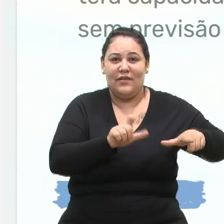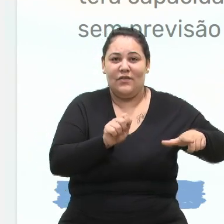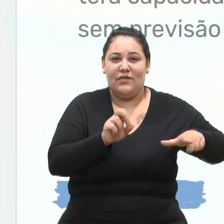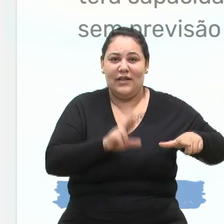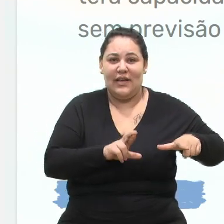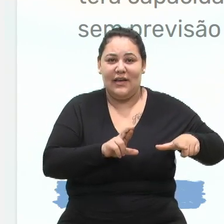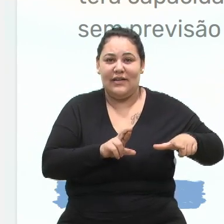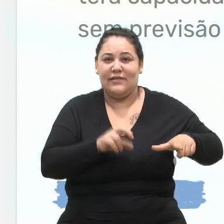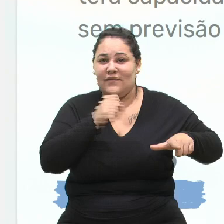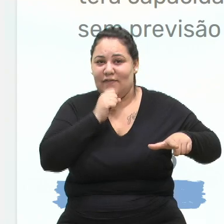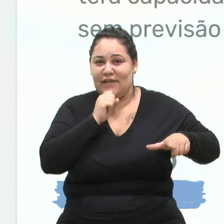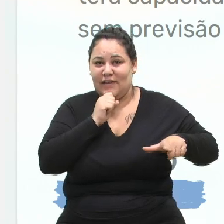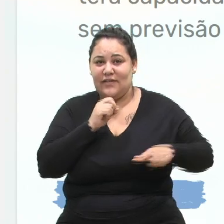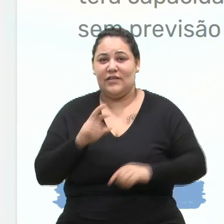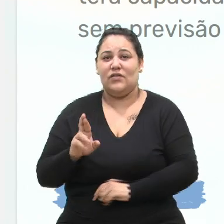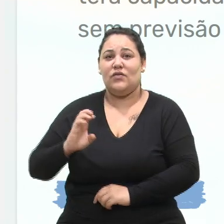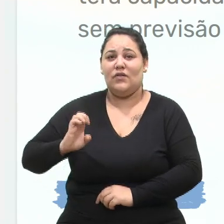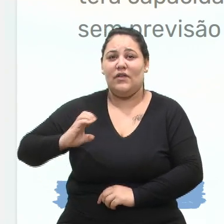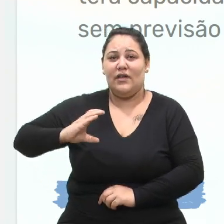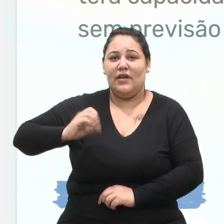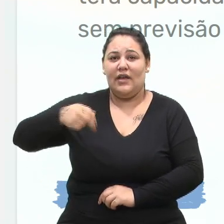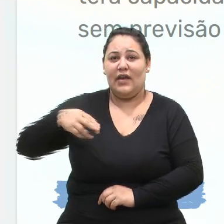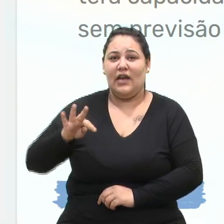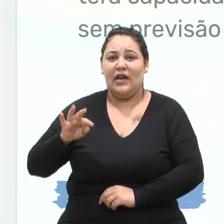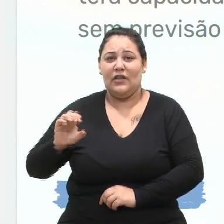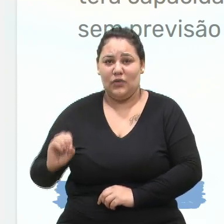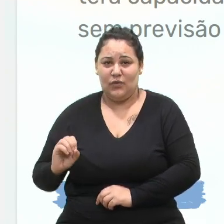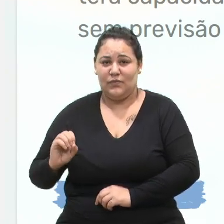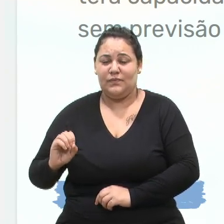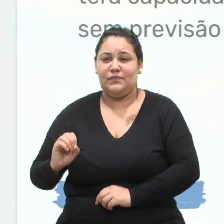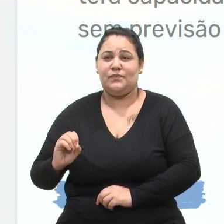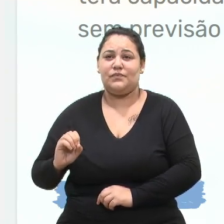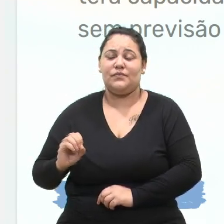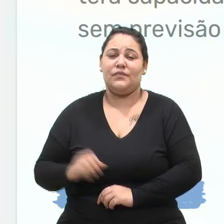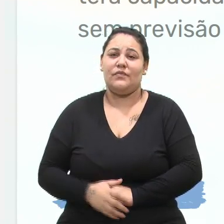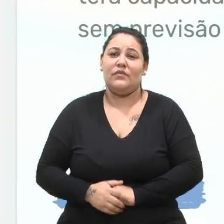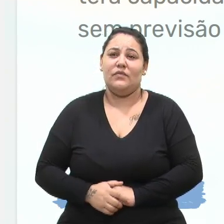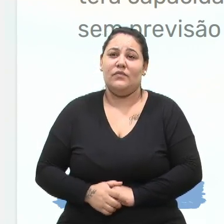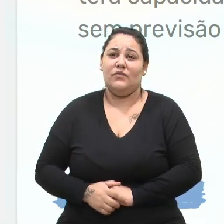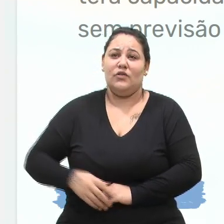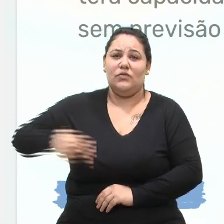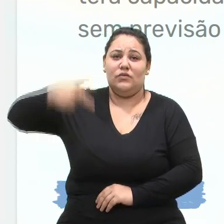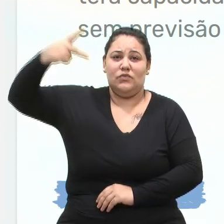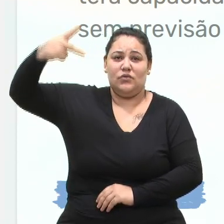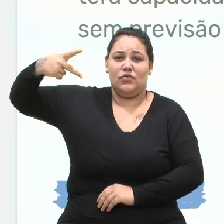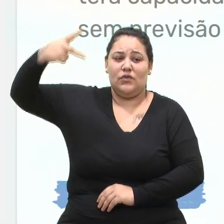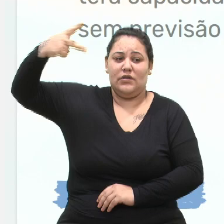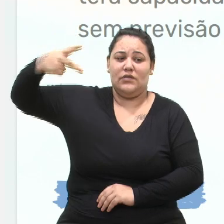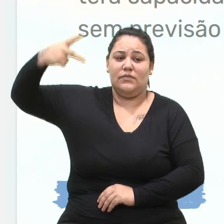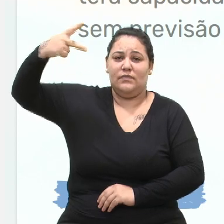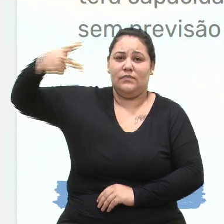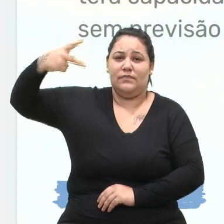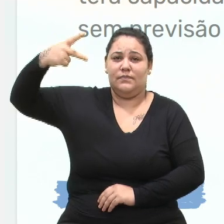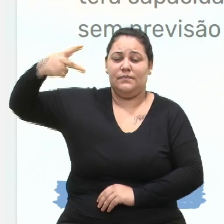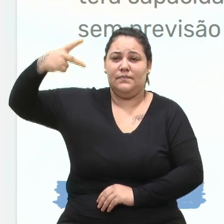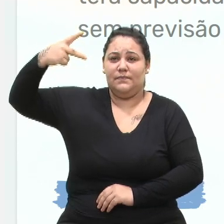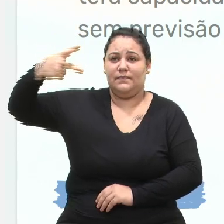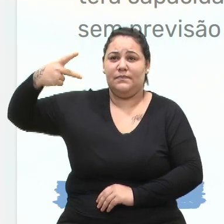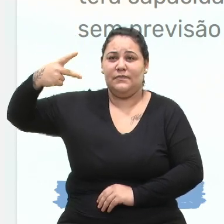Assis, e no Recanto da Compaixão, Freio e Salvador. O Lar da Velhice, hoje, ele abriga 88 idosos,